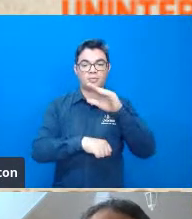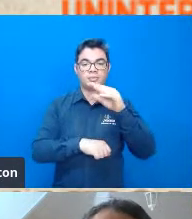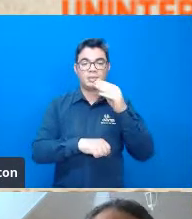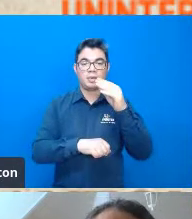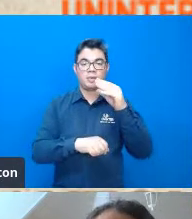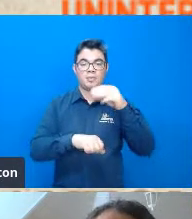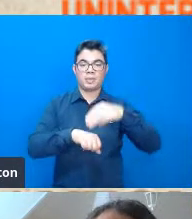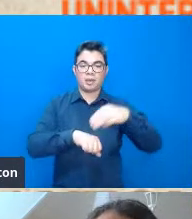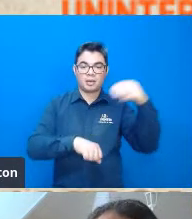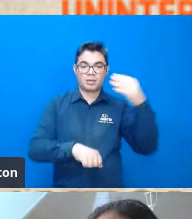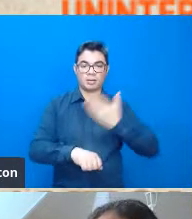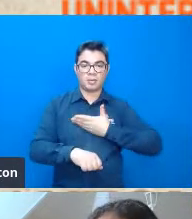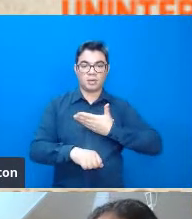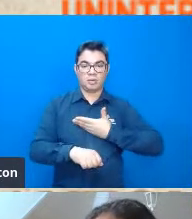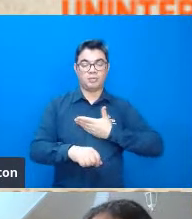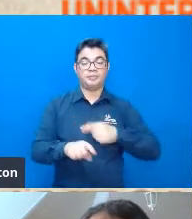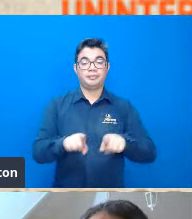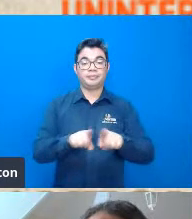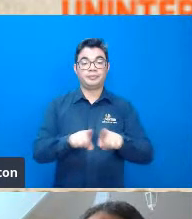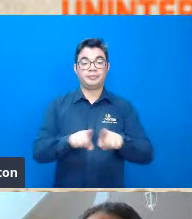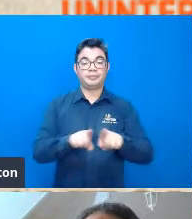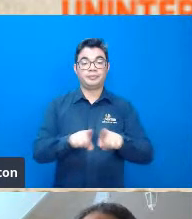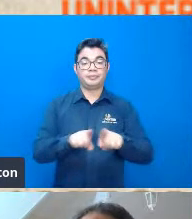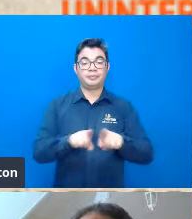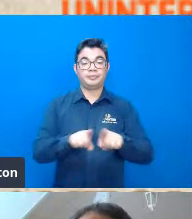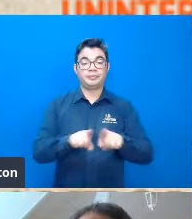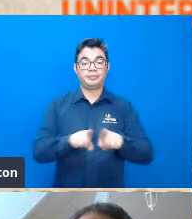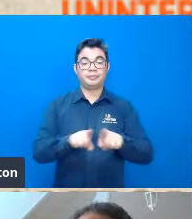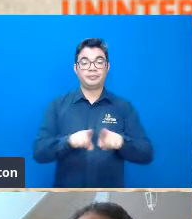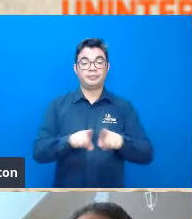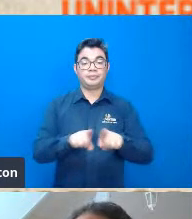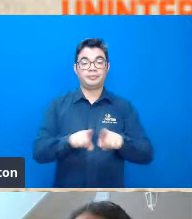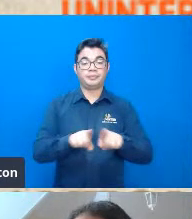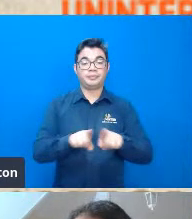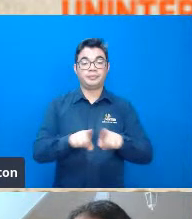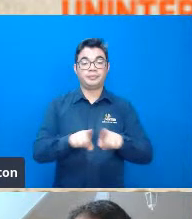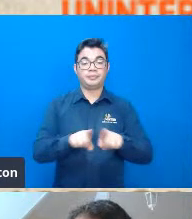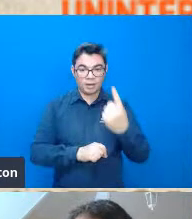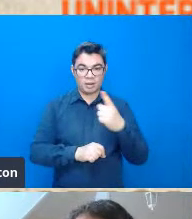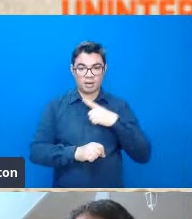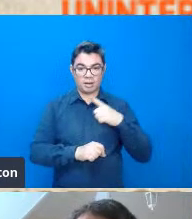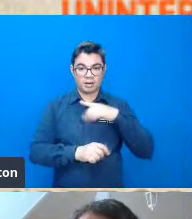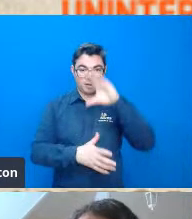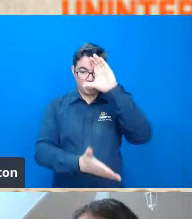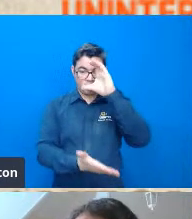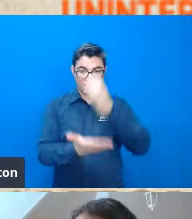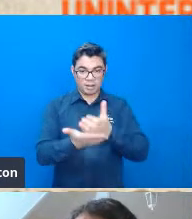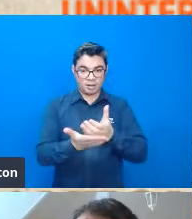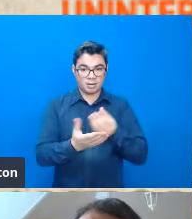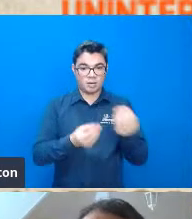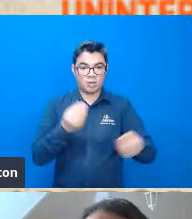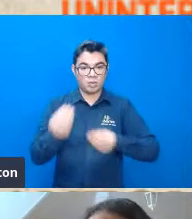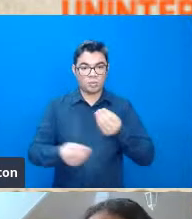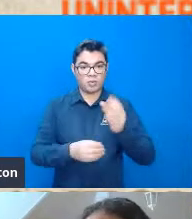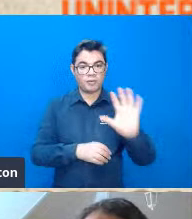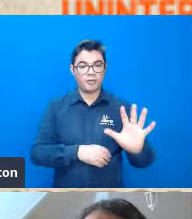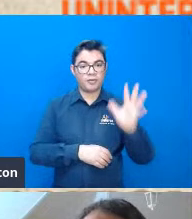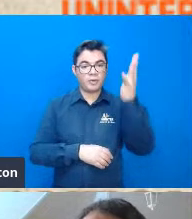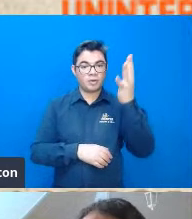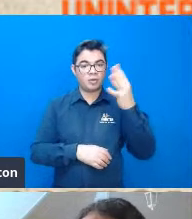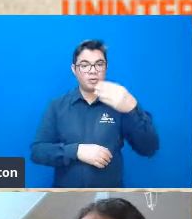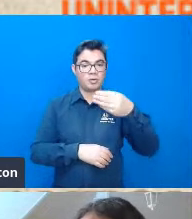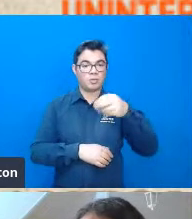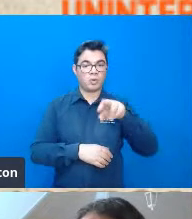em 1968 o Cristofoletti defendeu a sua tese intitulada o fenômeno